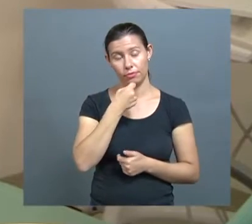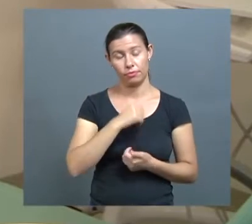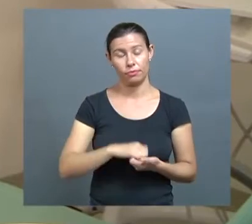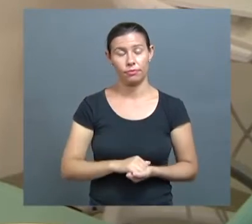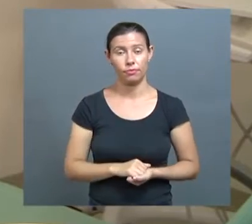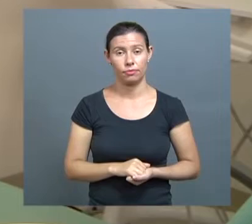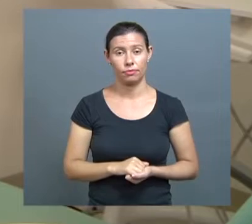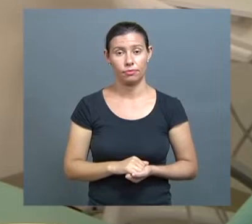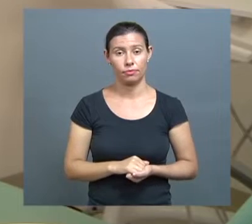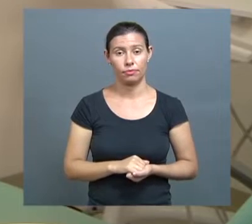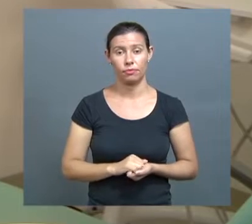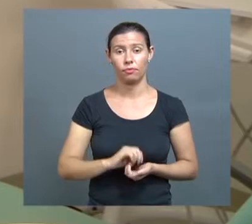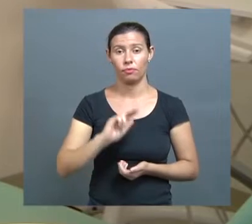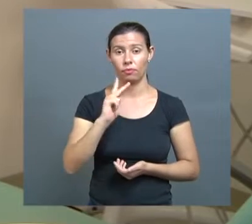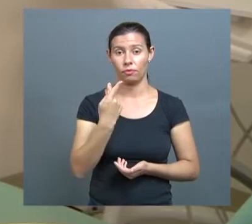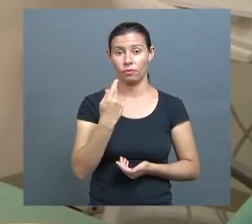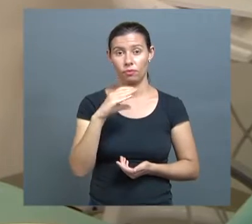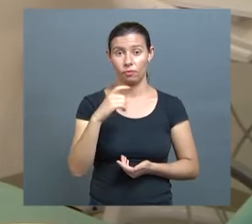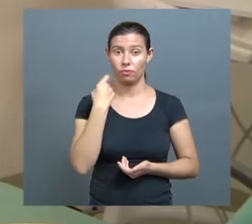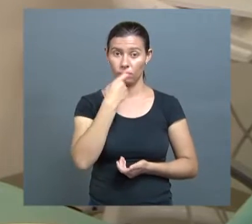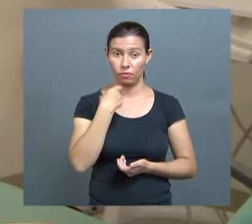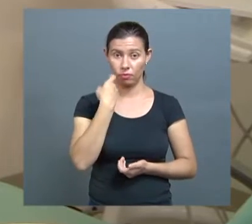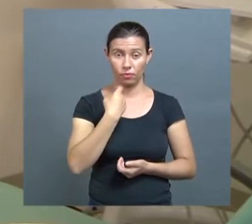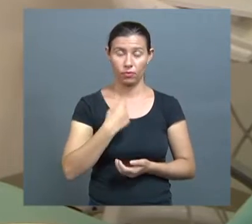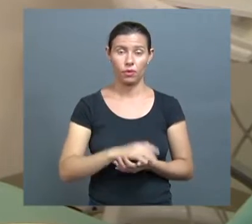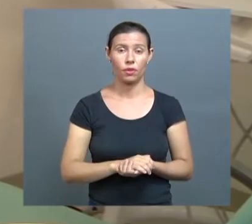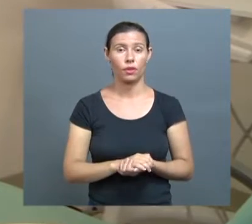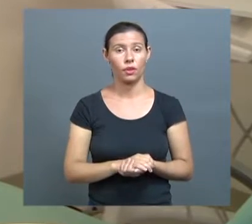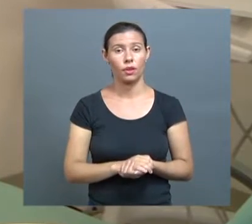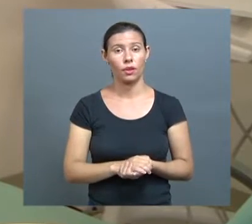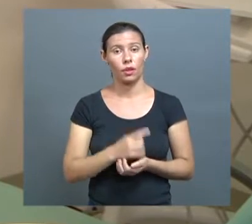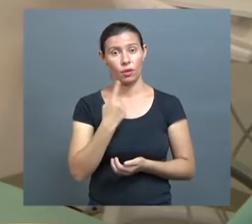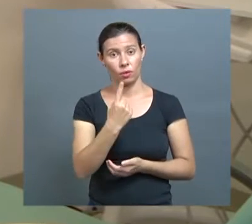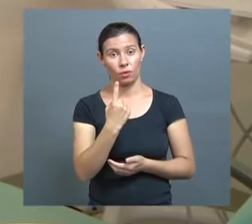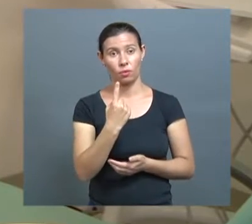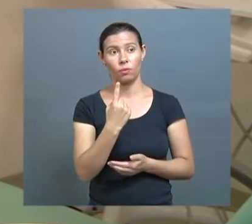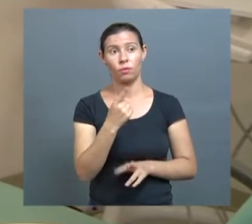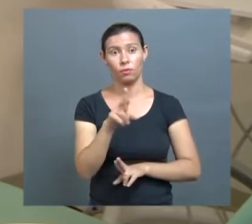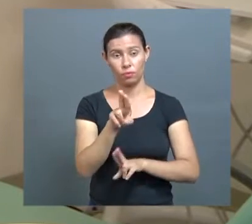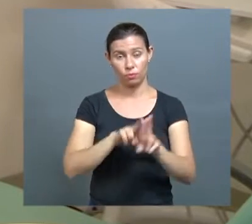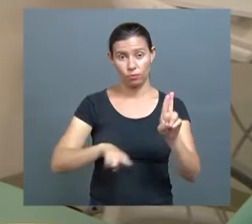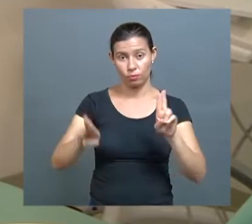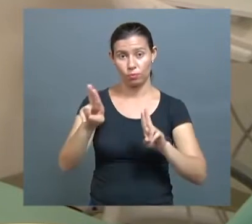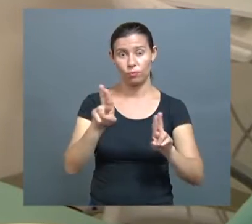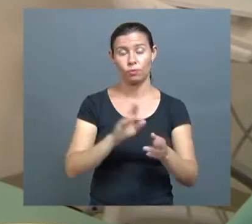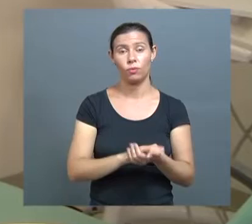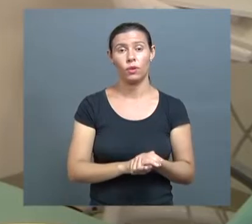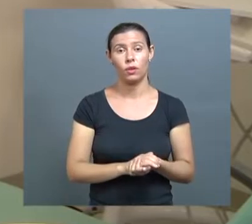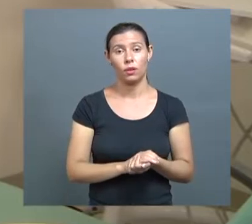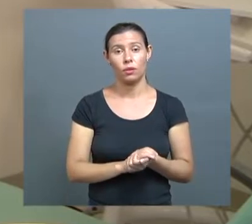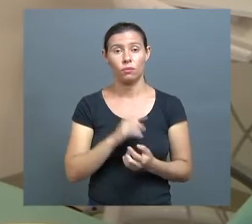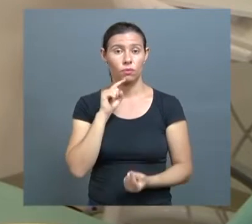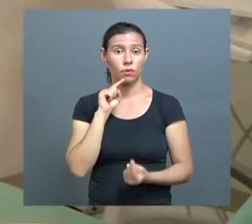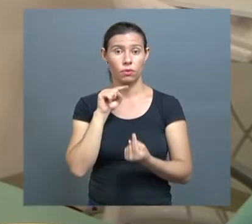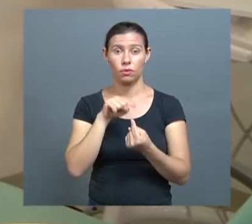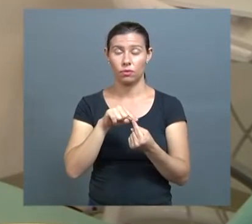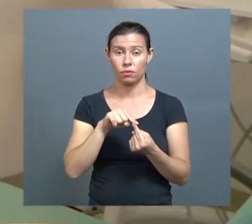O Hospital Odontológico é um dos órgãos da Universidade Federal de Uberlândia e ele tem a função de